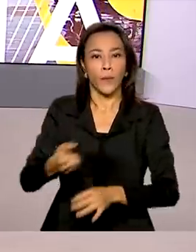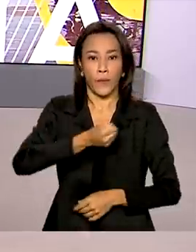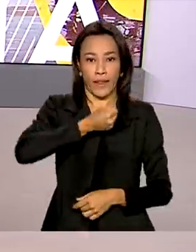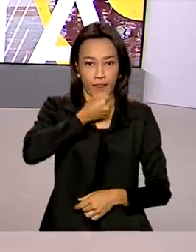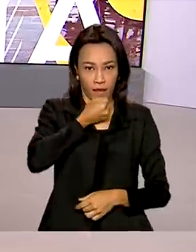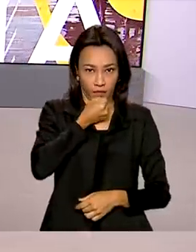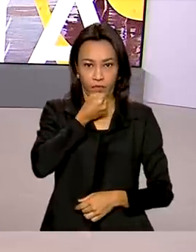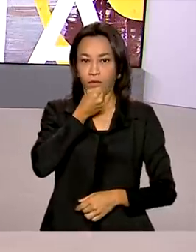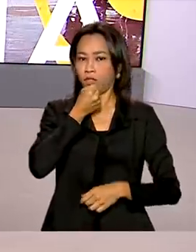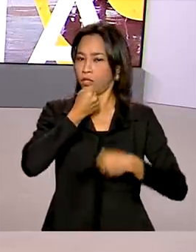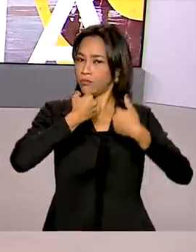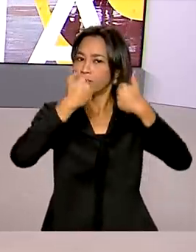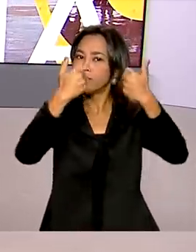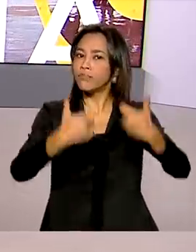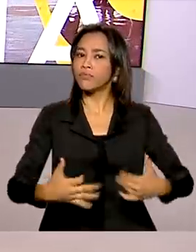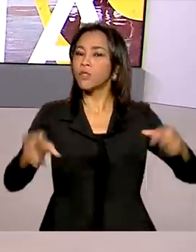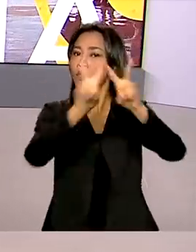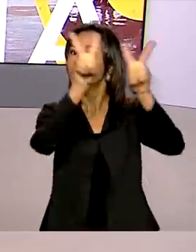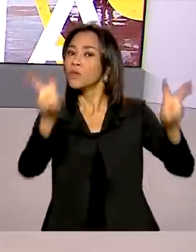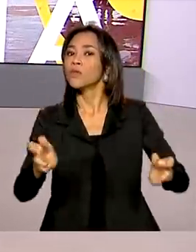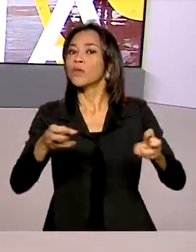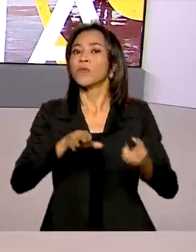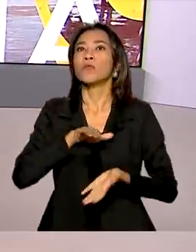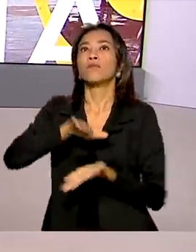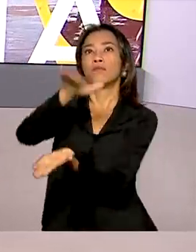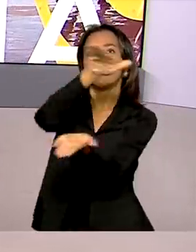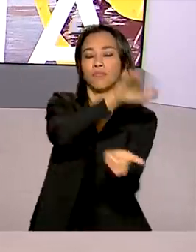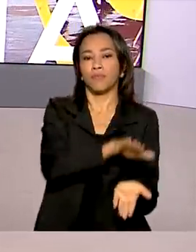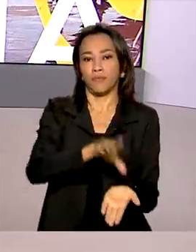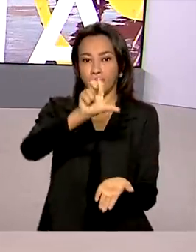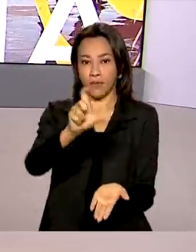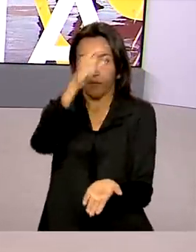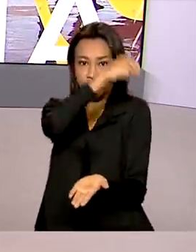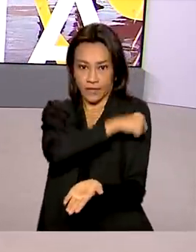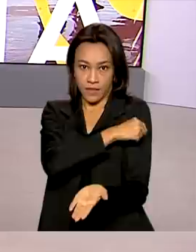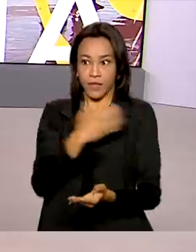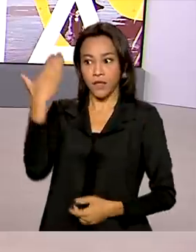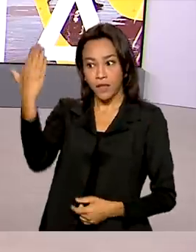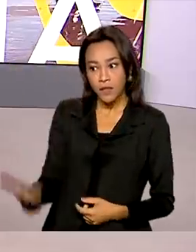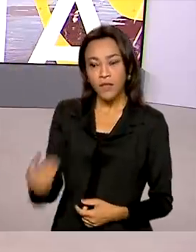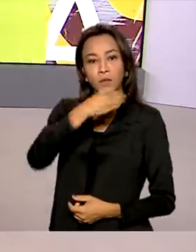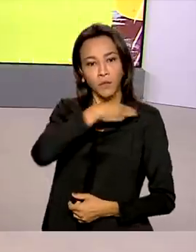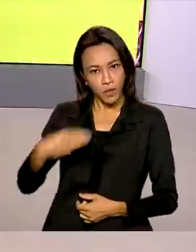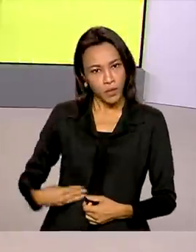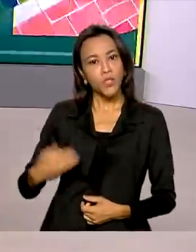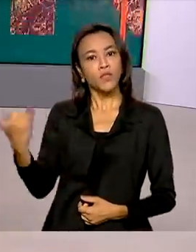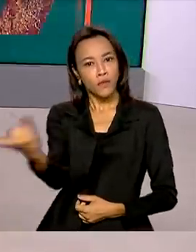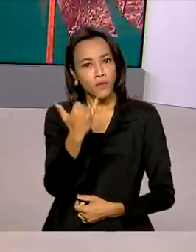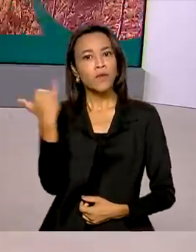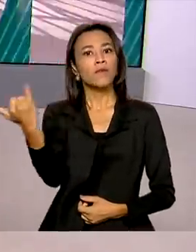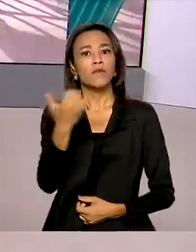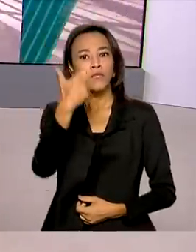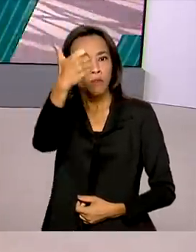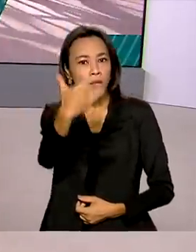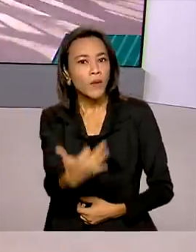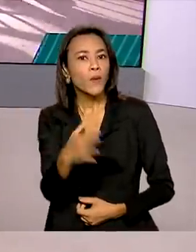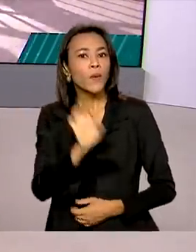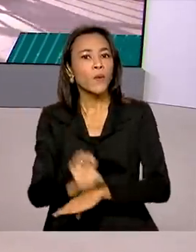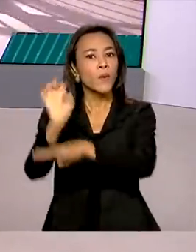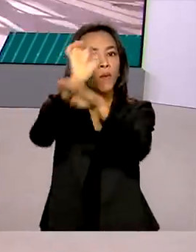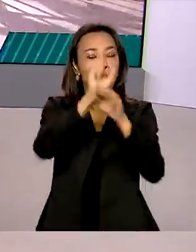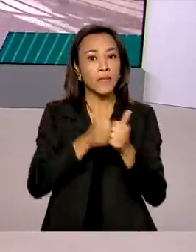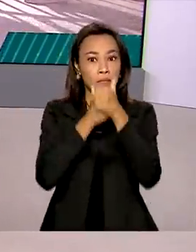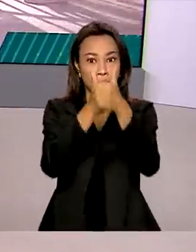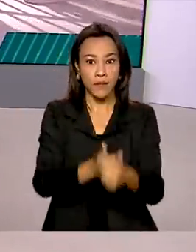coletiva, a distribuição de vacinas no país. E o ministro Marcelo Queiroga reforçou a importância dos estados seguirem o Plano